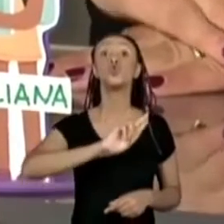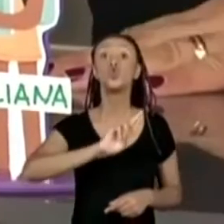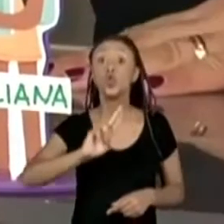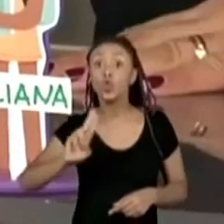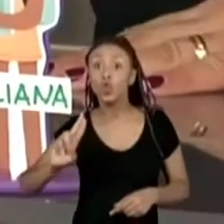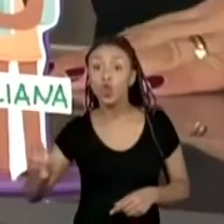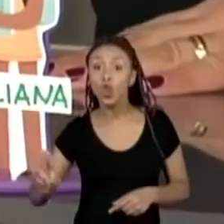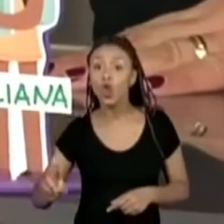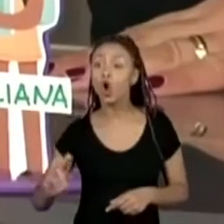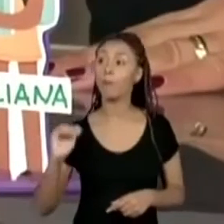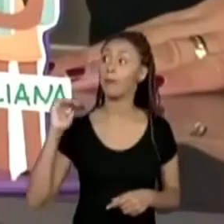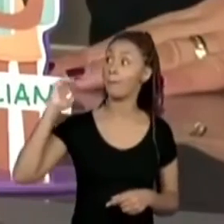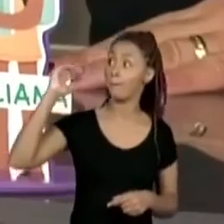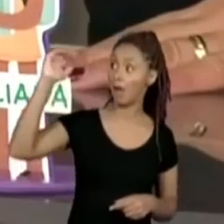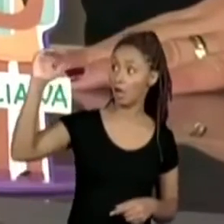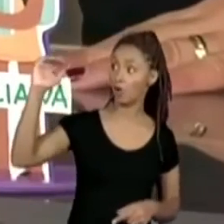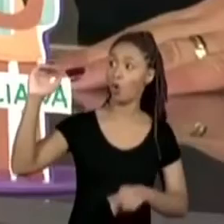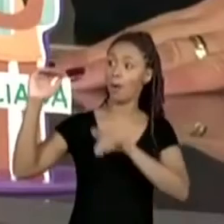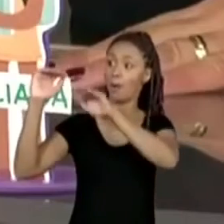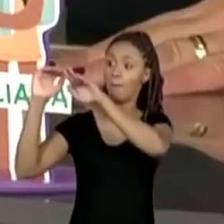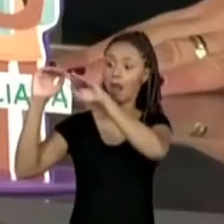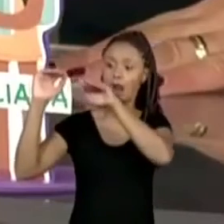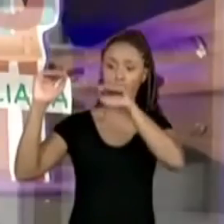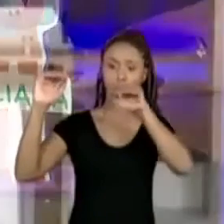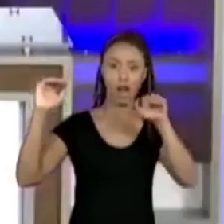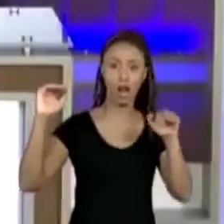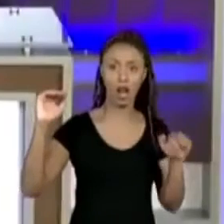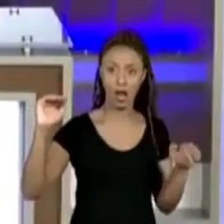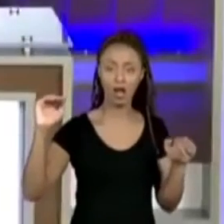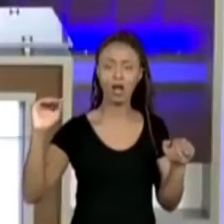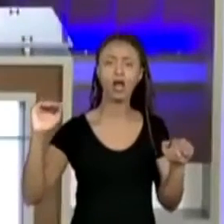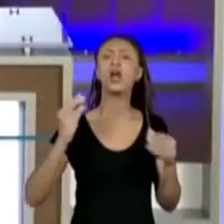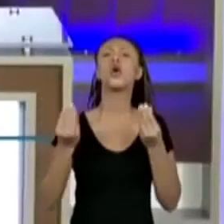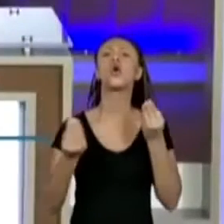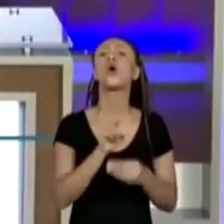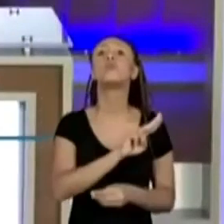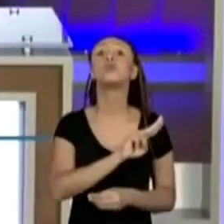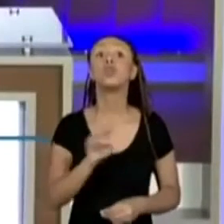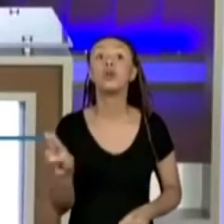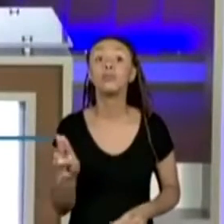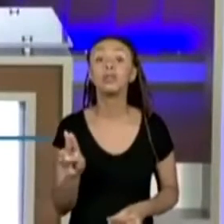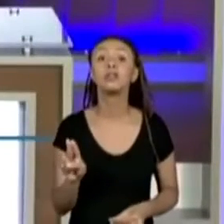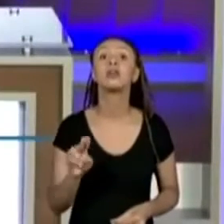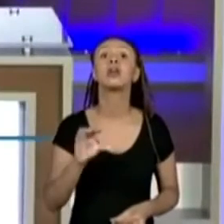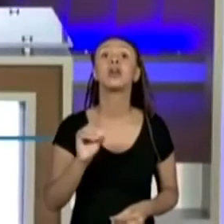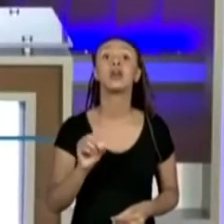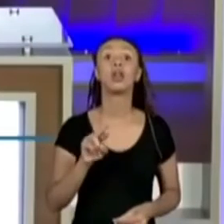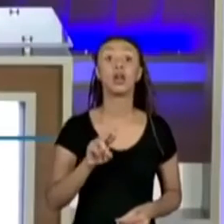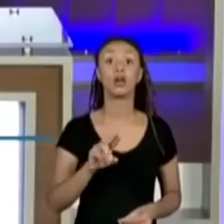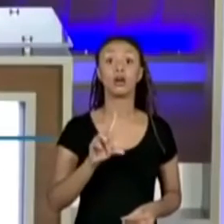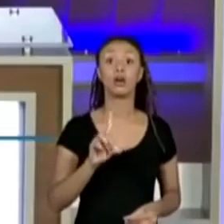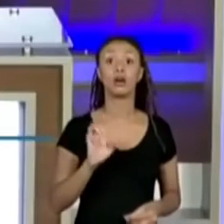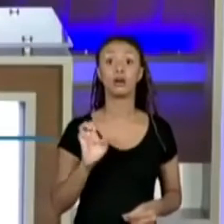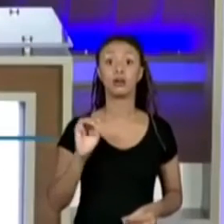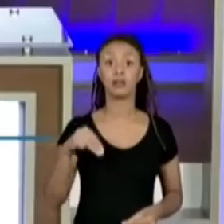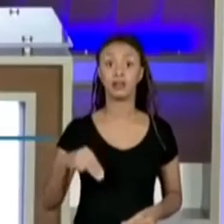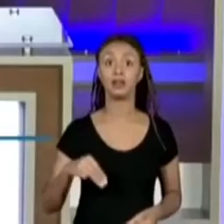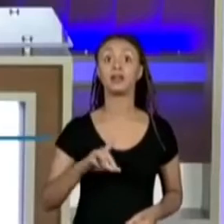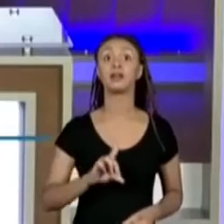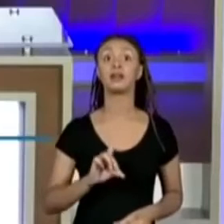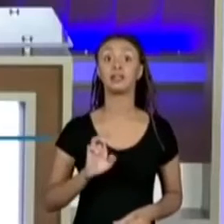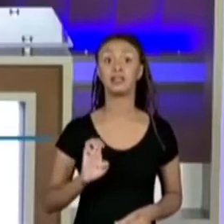para o... Do maior para o menor é ordem decrescente.